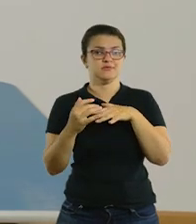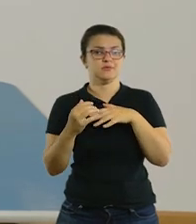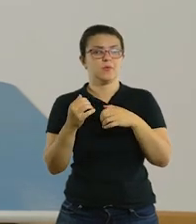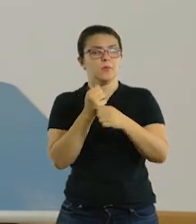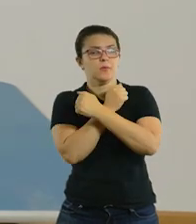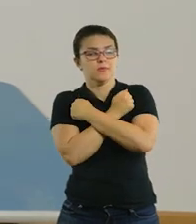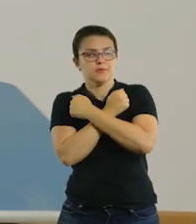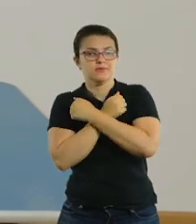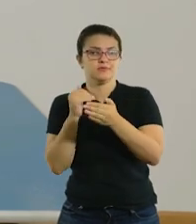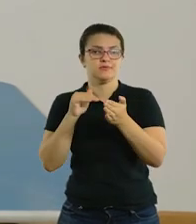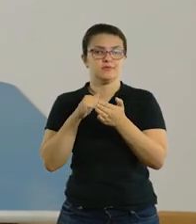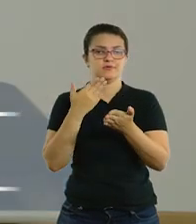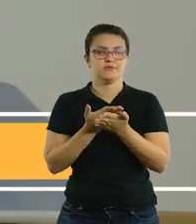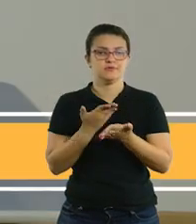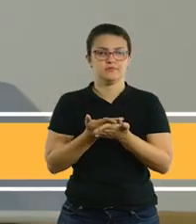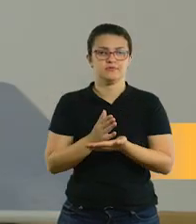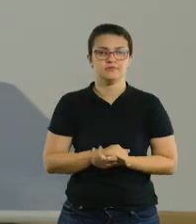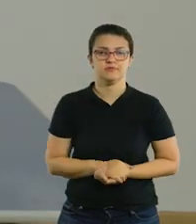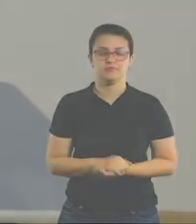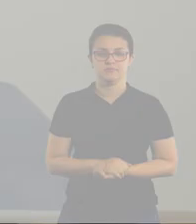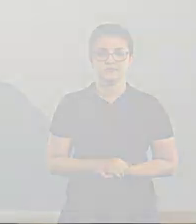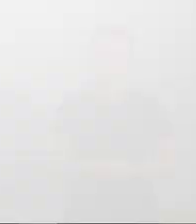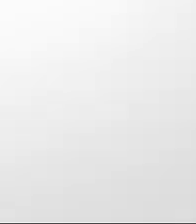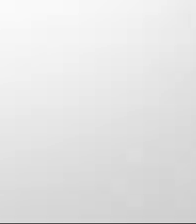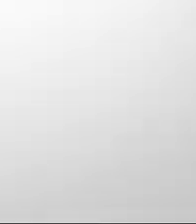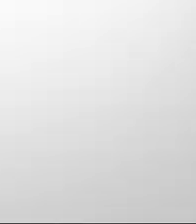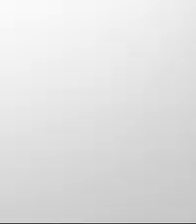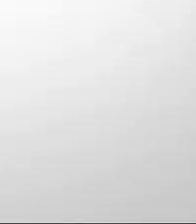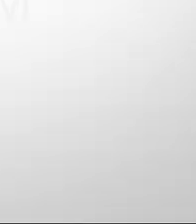link nas redes sociais. Um abraço e até a próxima!